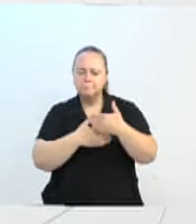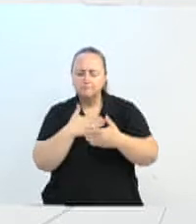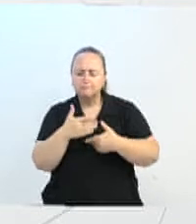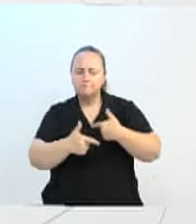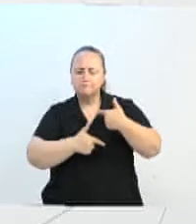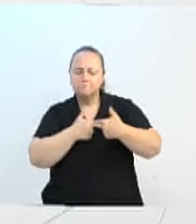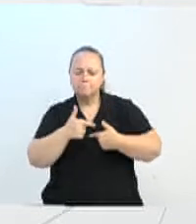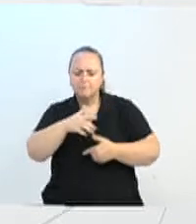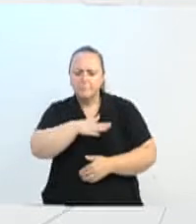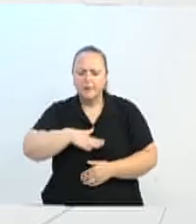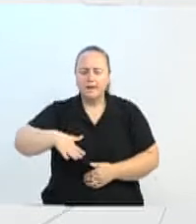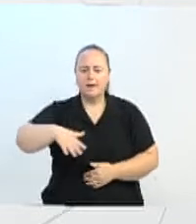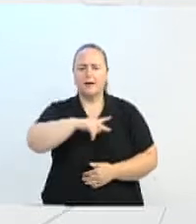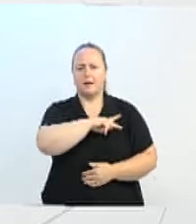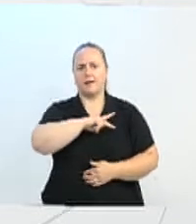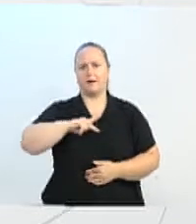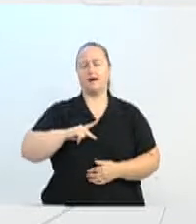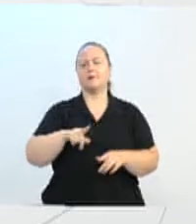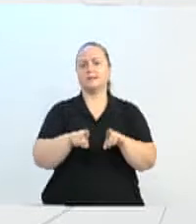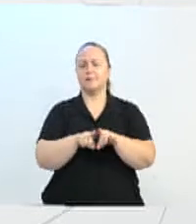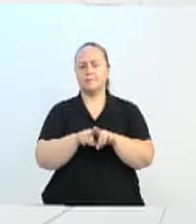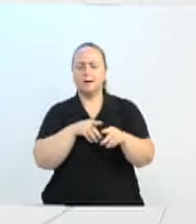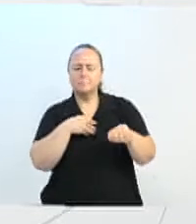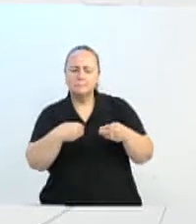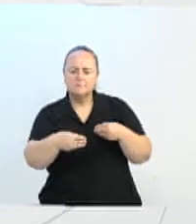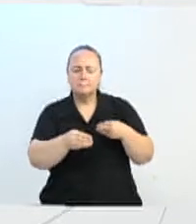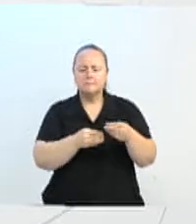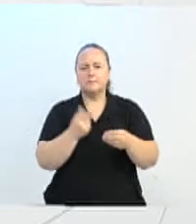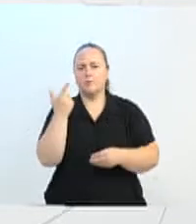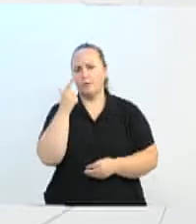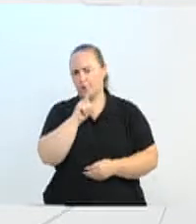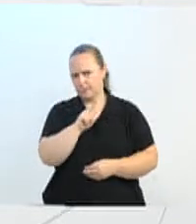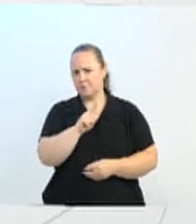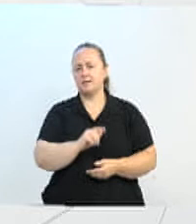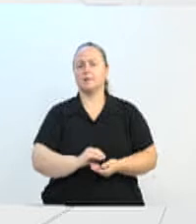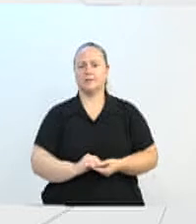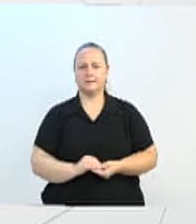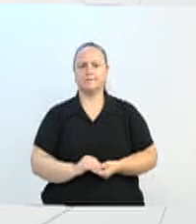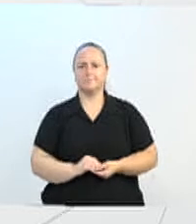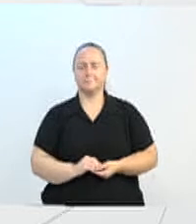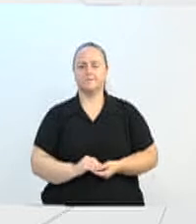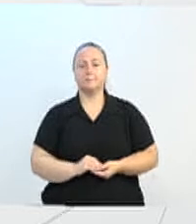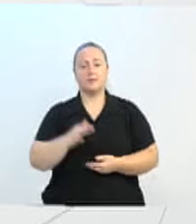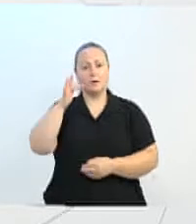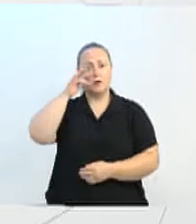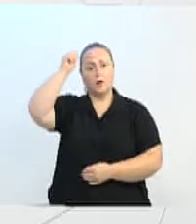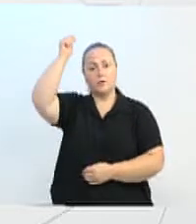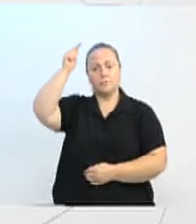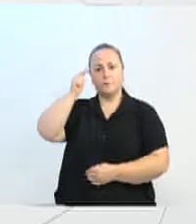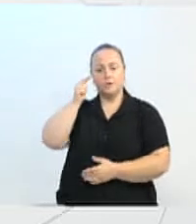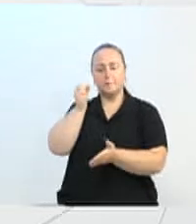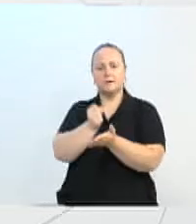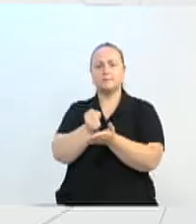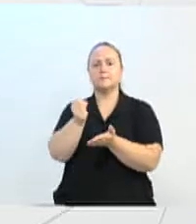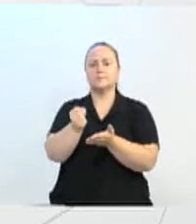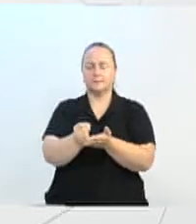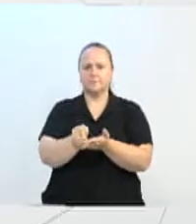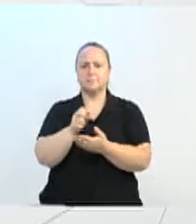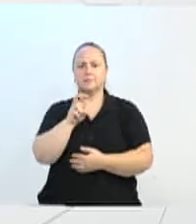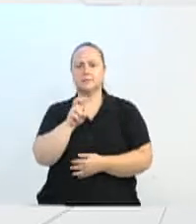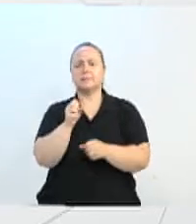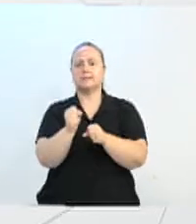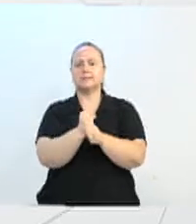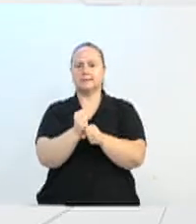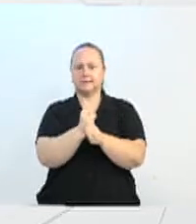públicos. Dá um pouco de flexibilidade aí. Então, a FURB nos contratou por um contrato de cinco anos,